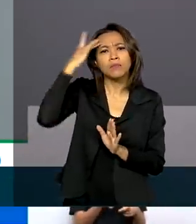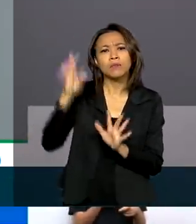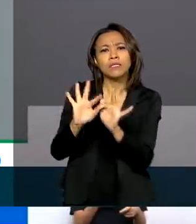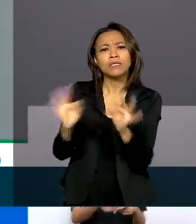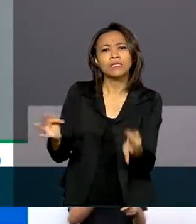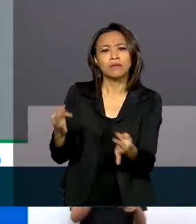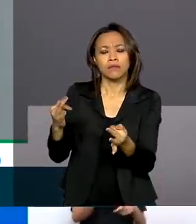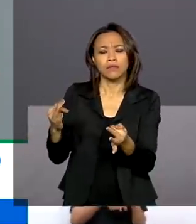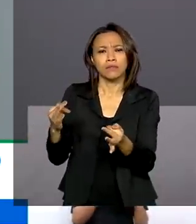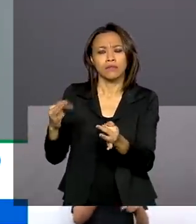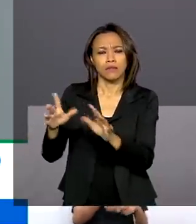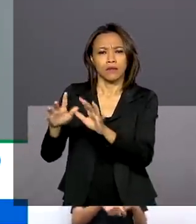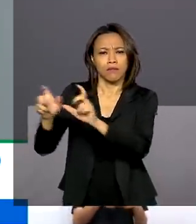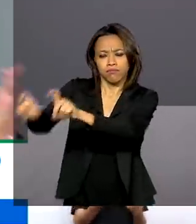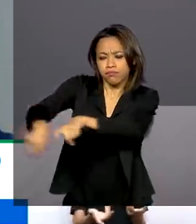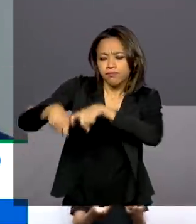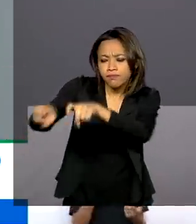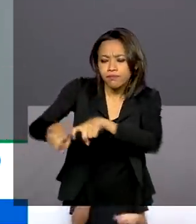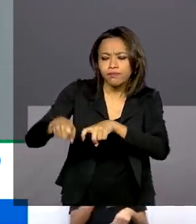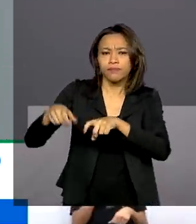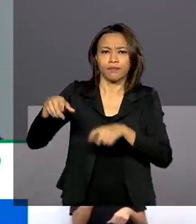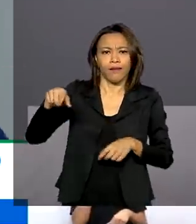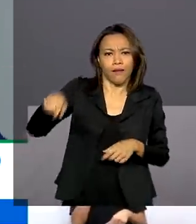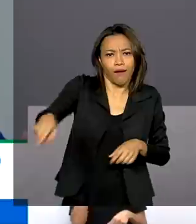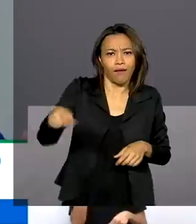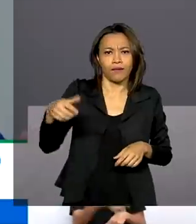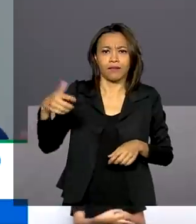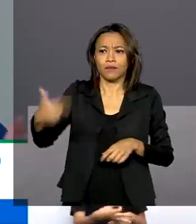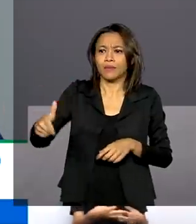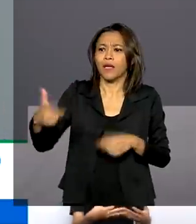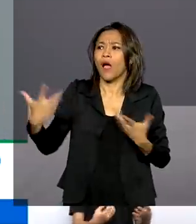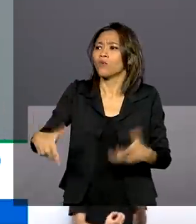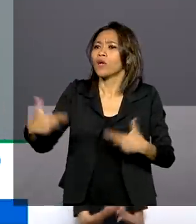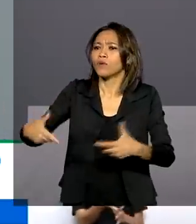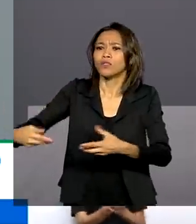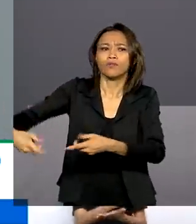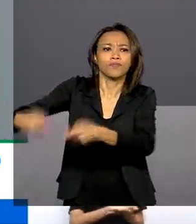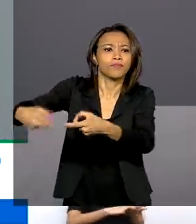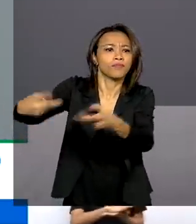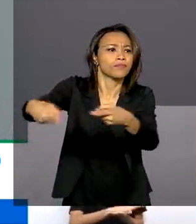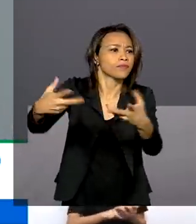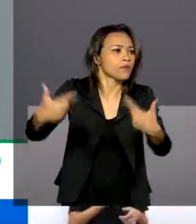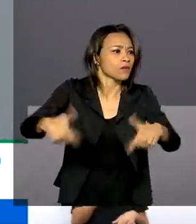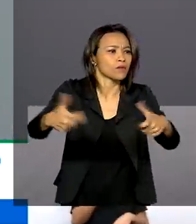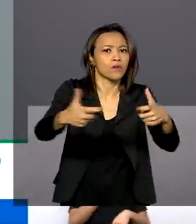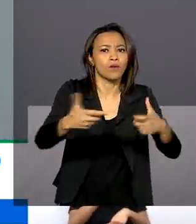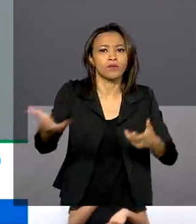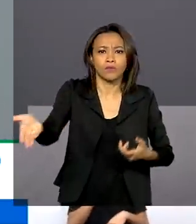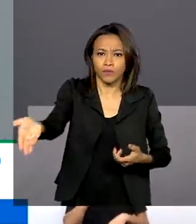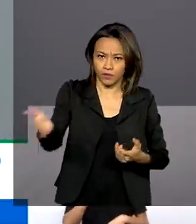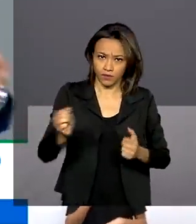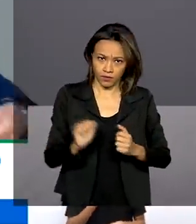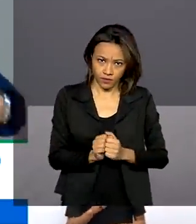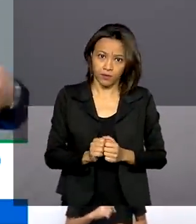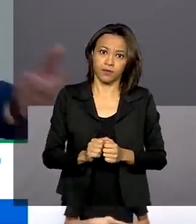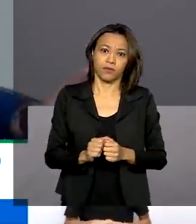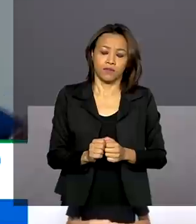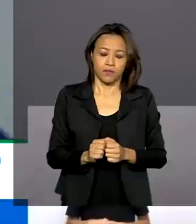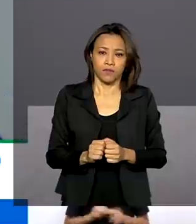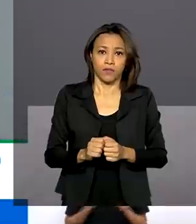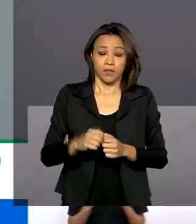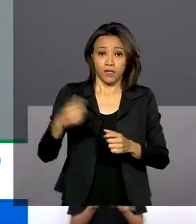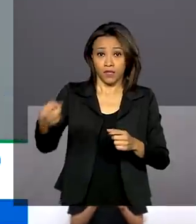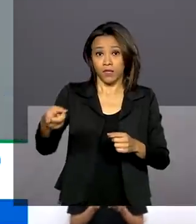familiar. No momento onde não tem onde desaguar sua produção, no momento onde a venda